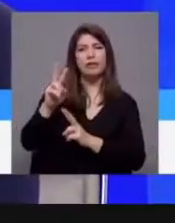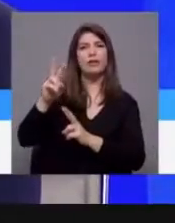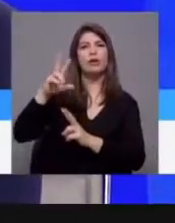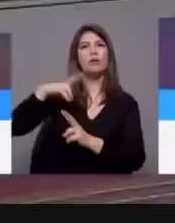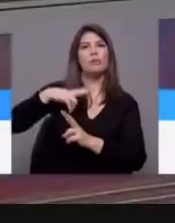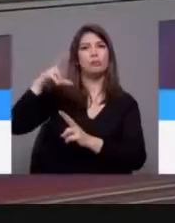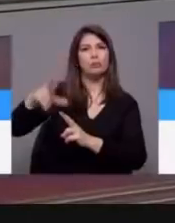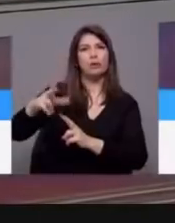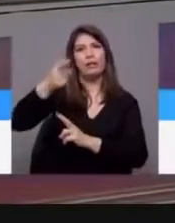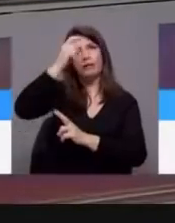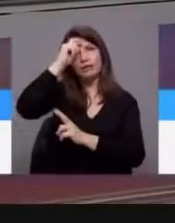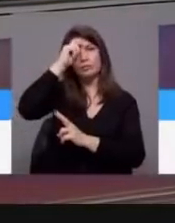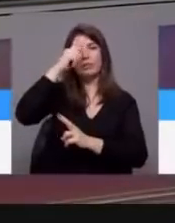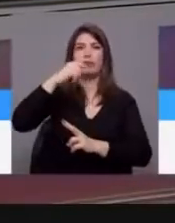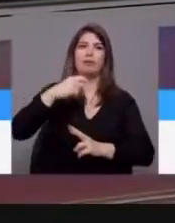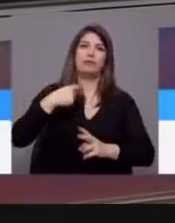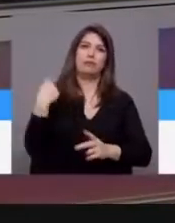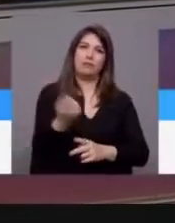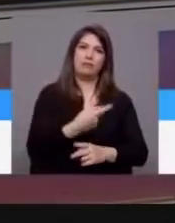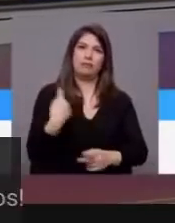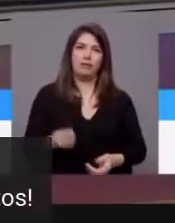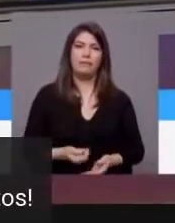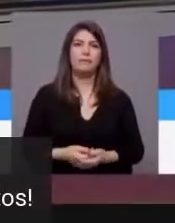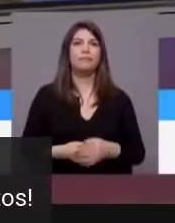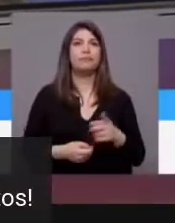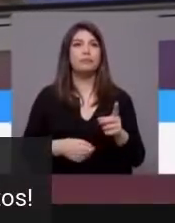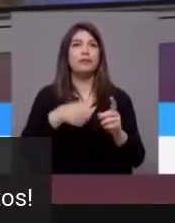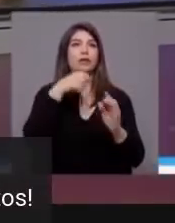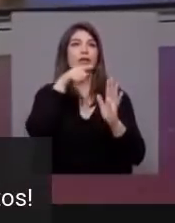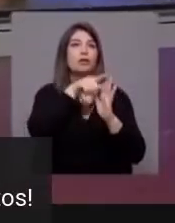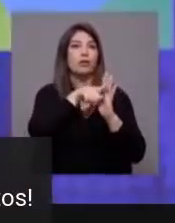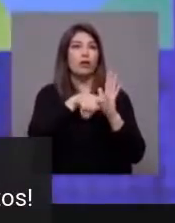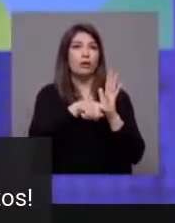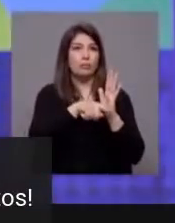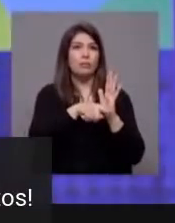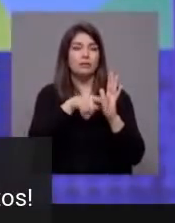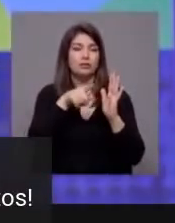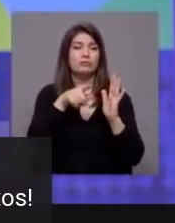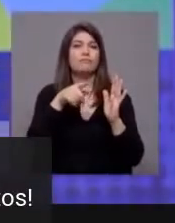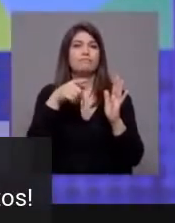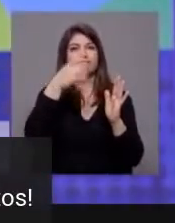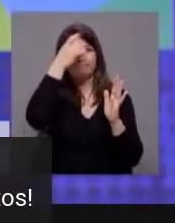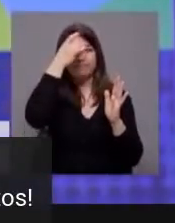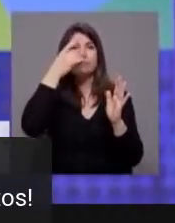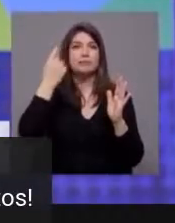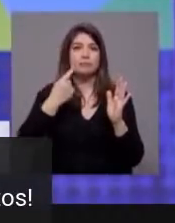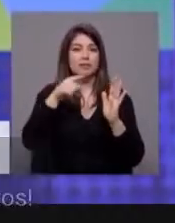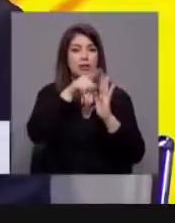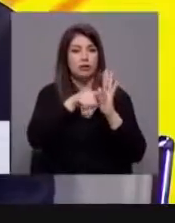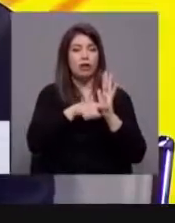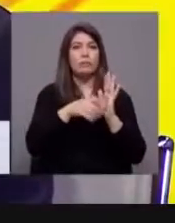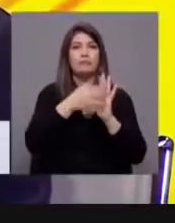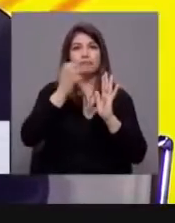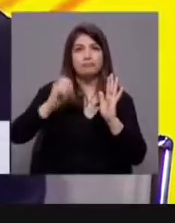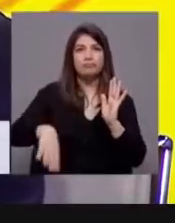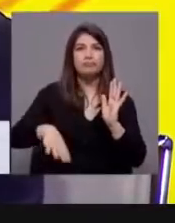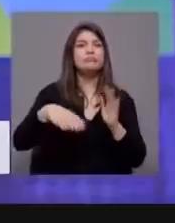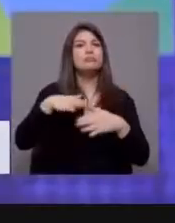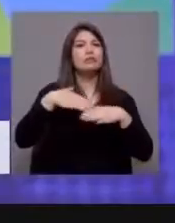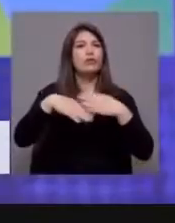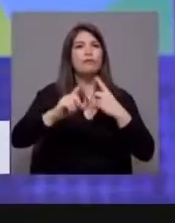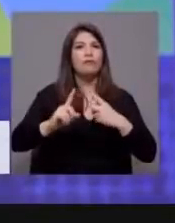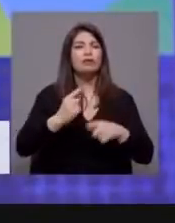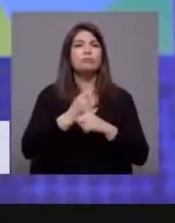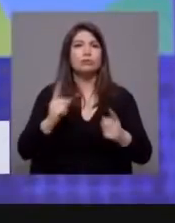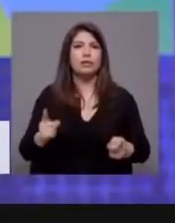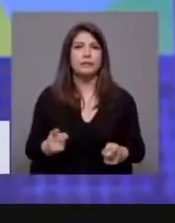António Costa, se no passado defendeu que estas normas teriam que ser retiradas, porquê que ainda não o fez? E porquê que isto é um símbolo de impasse? Bom, em primeiro